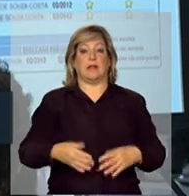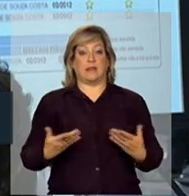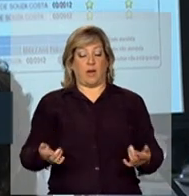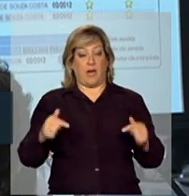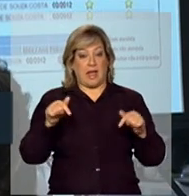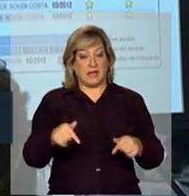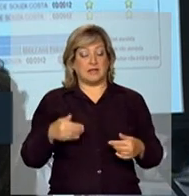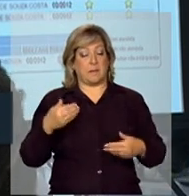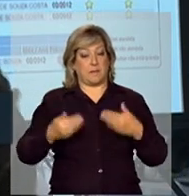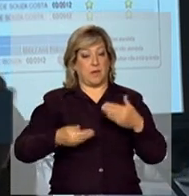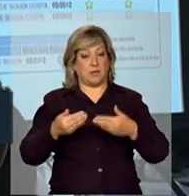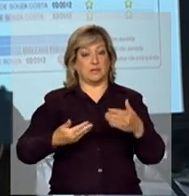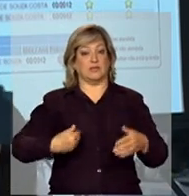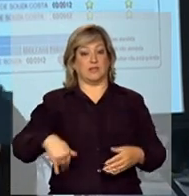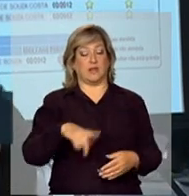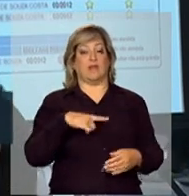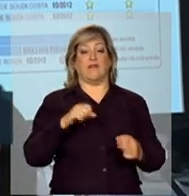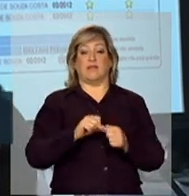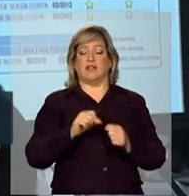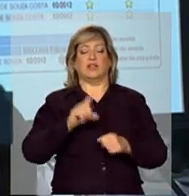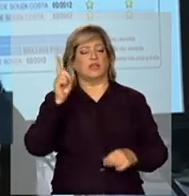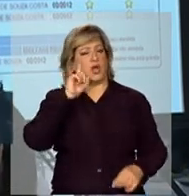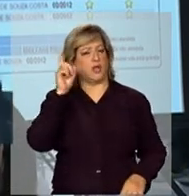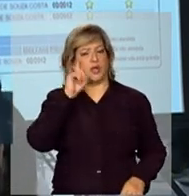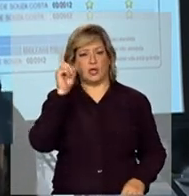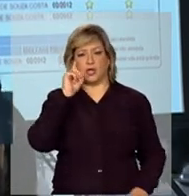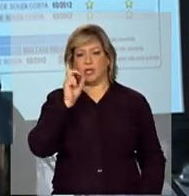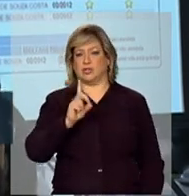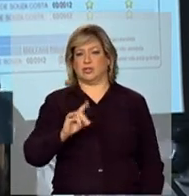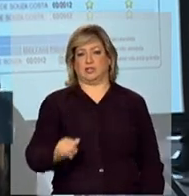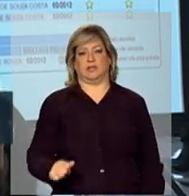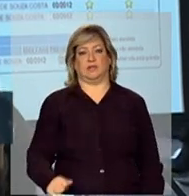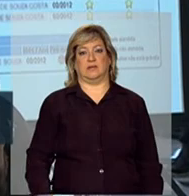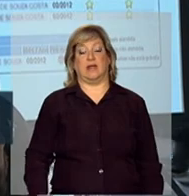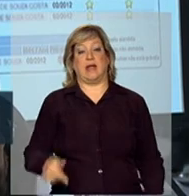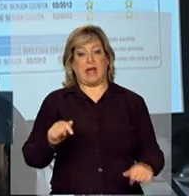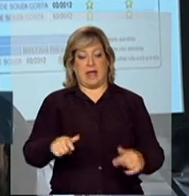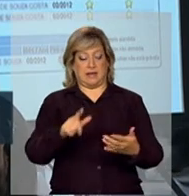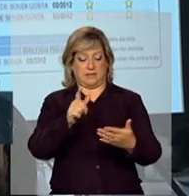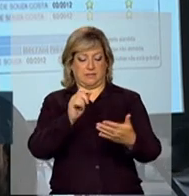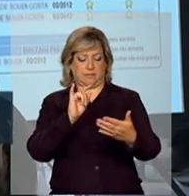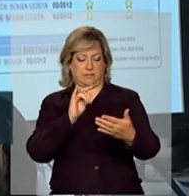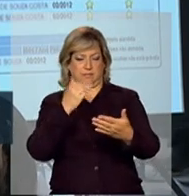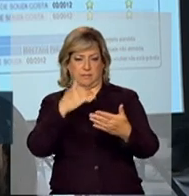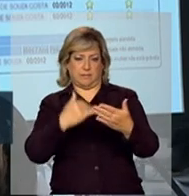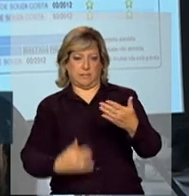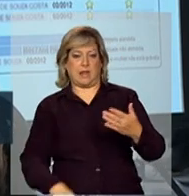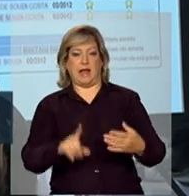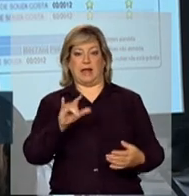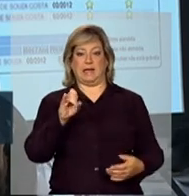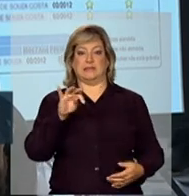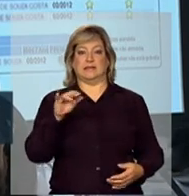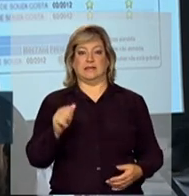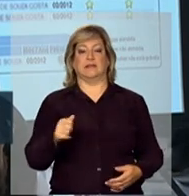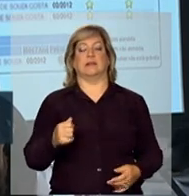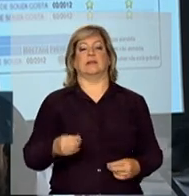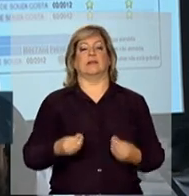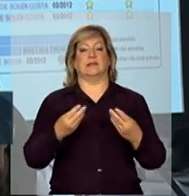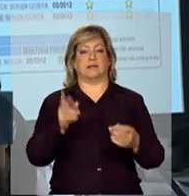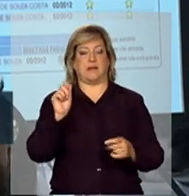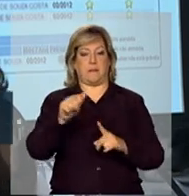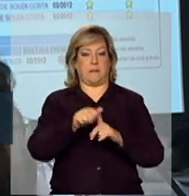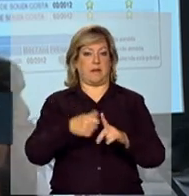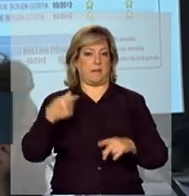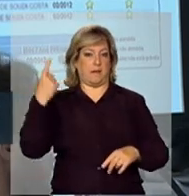esse processo é um processo que nós estamos fazendo cotidianamente. Esse é um movimento. Essas listagens nós entregamos no mês passado. Ontem mesmo, eu já estive com